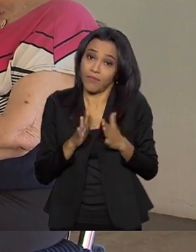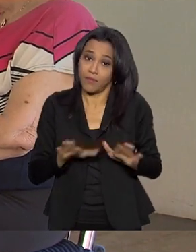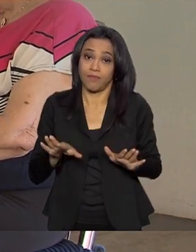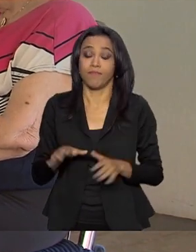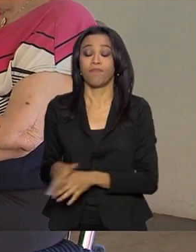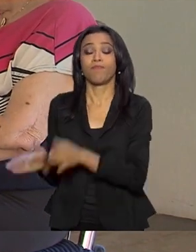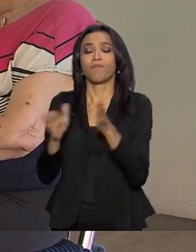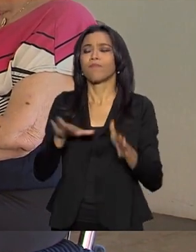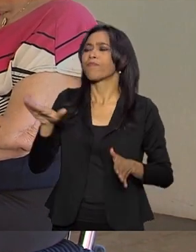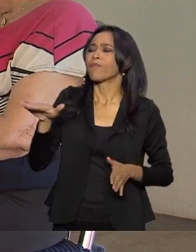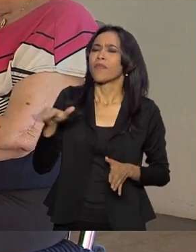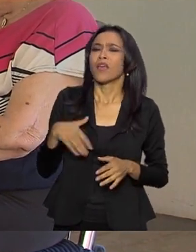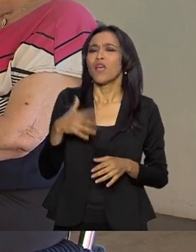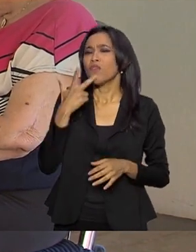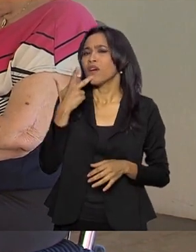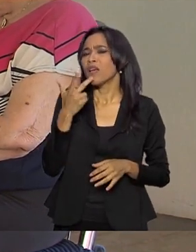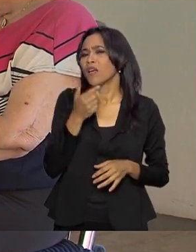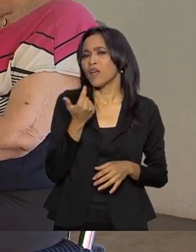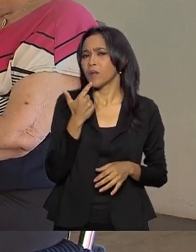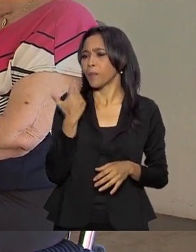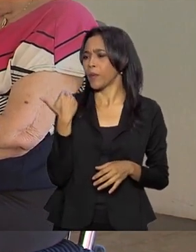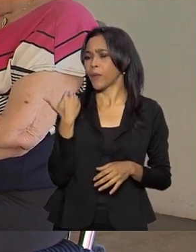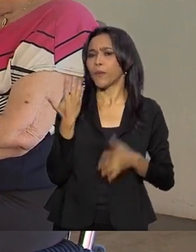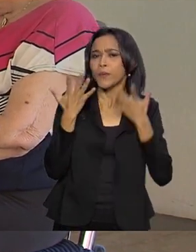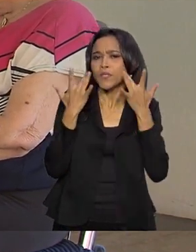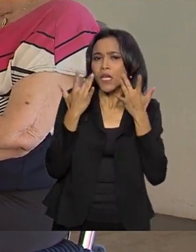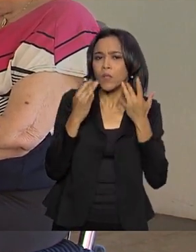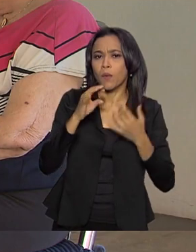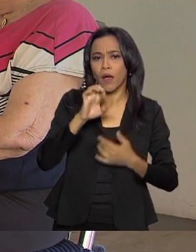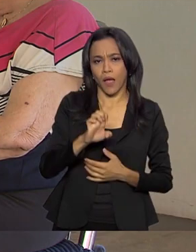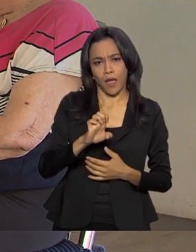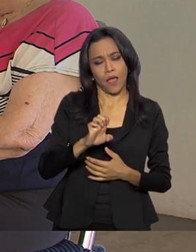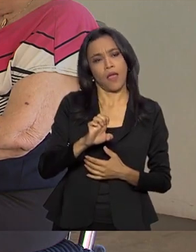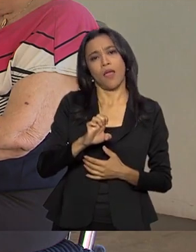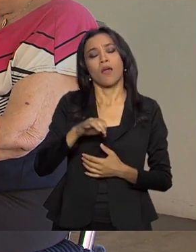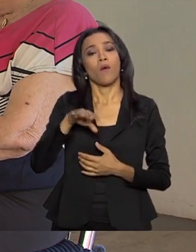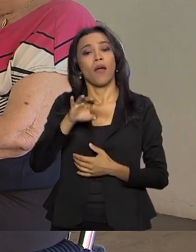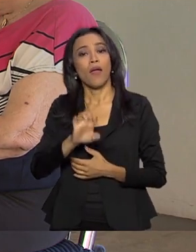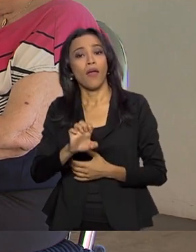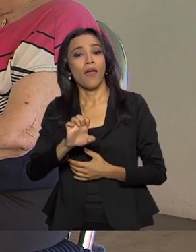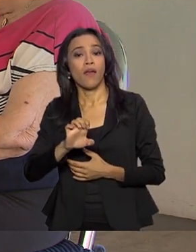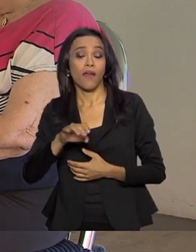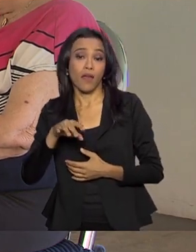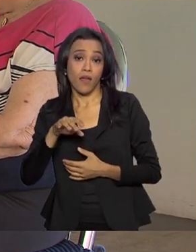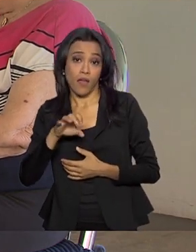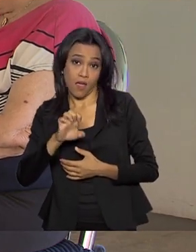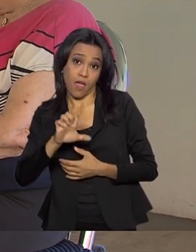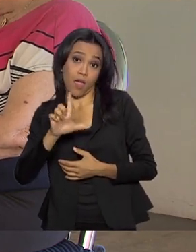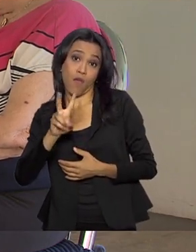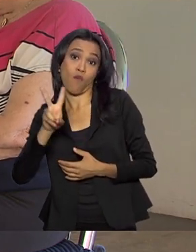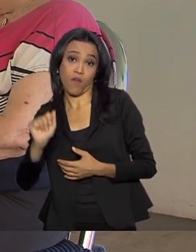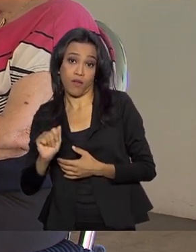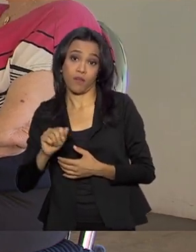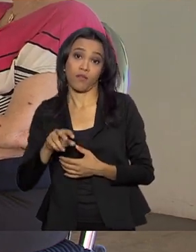Agora, eu falei agora pouco da peça com a Eva Vilma, que trata daquela questão da amizade, 40 anos, que as